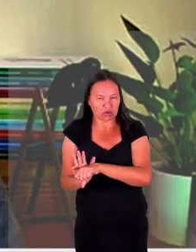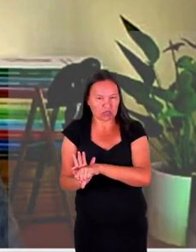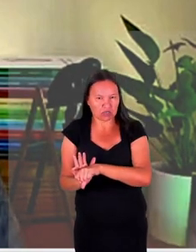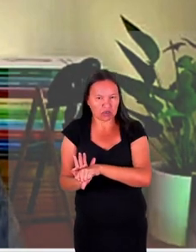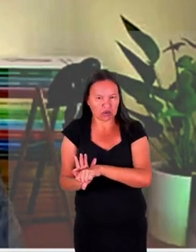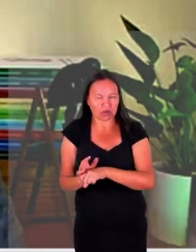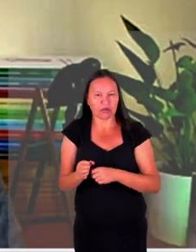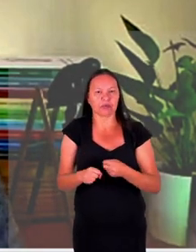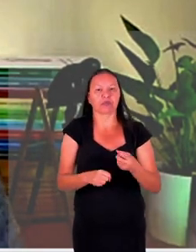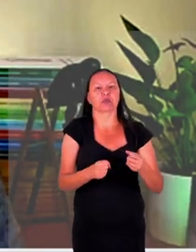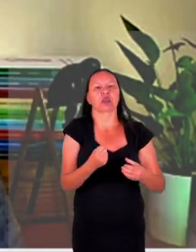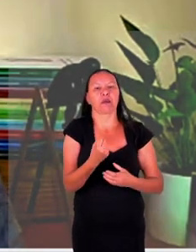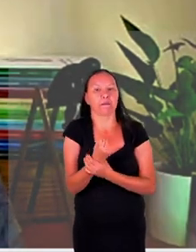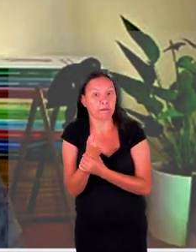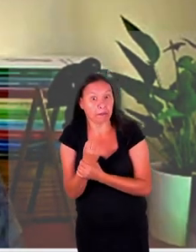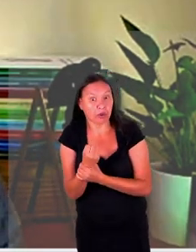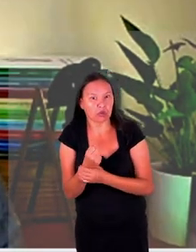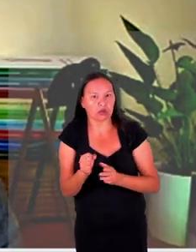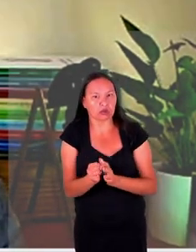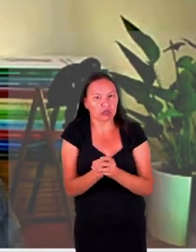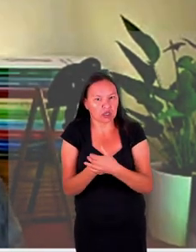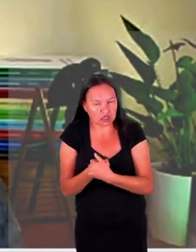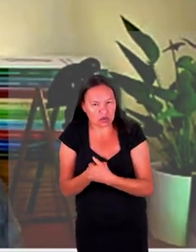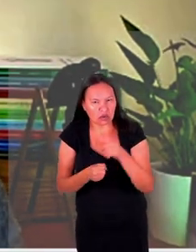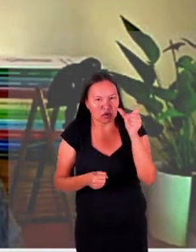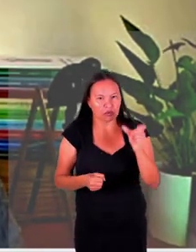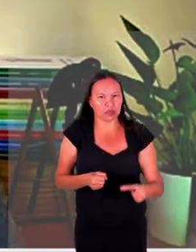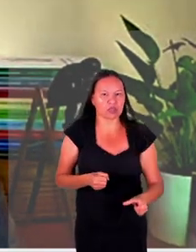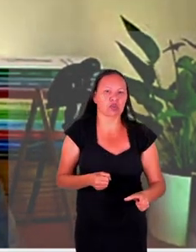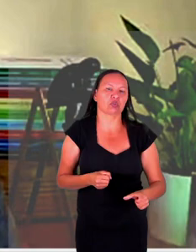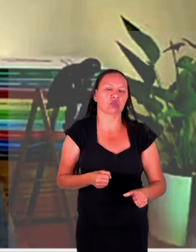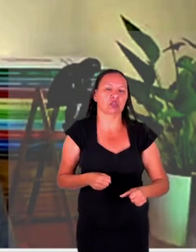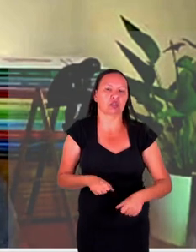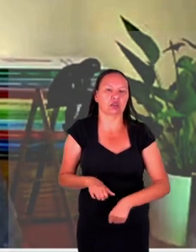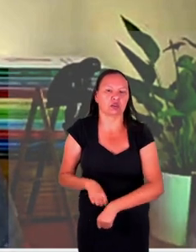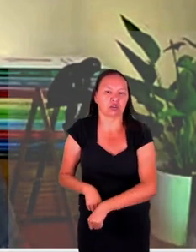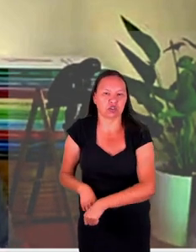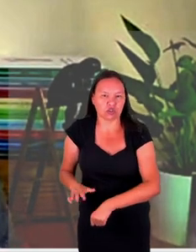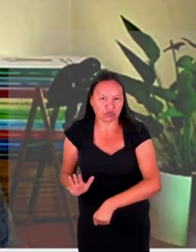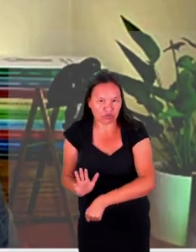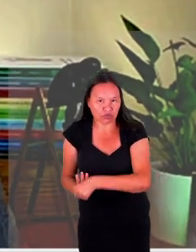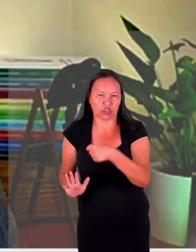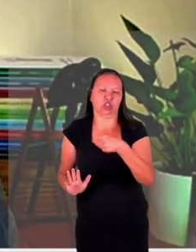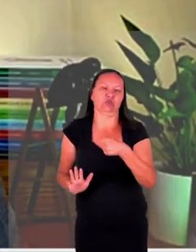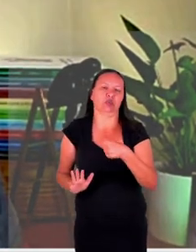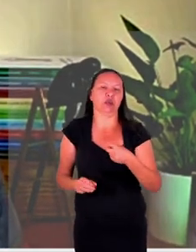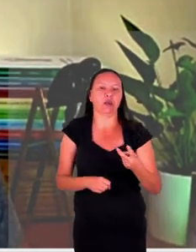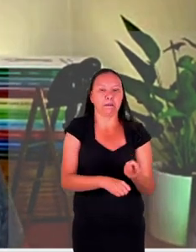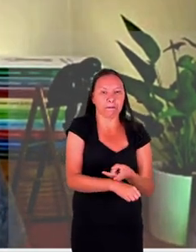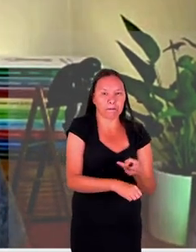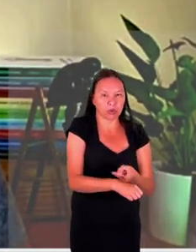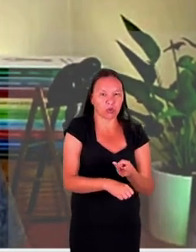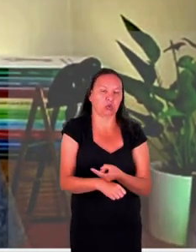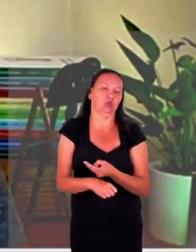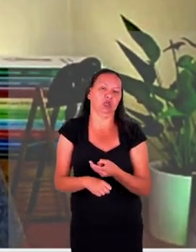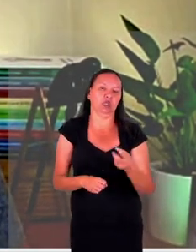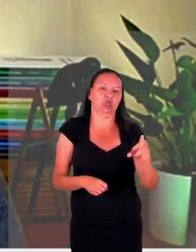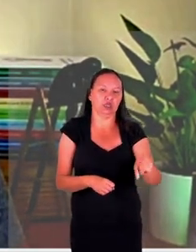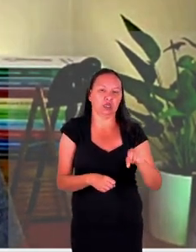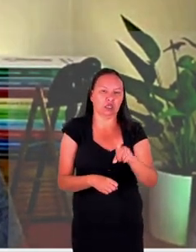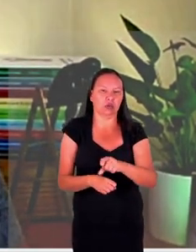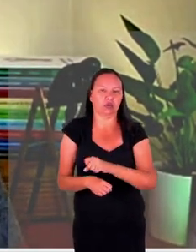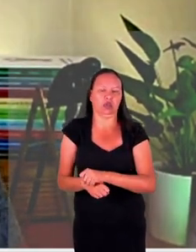proteção de vítima indenização realocação e o que quer que seja então deve o procurador recolher essas